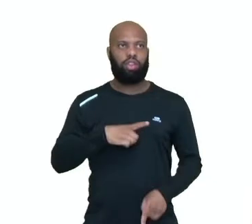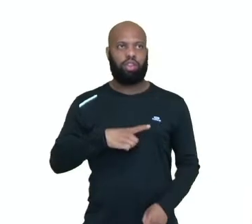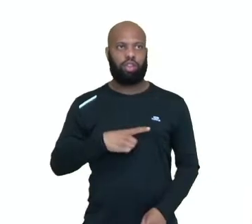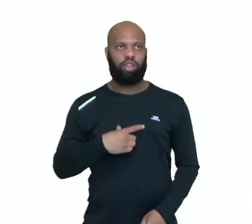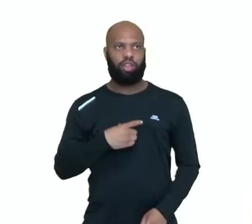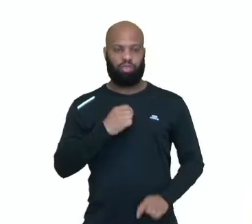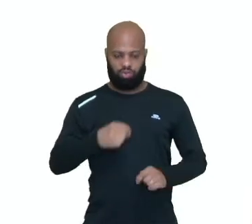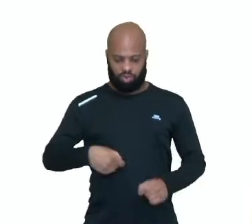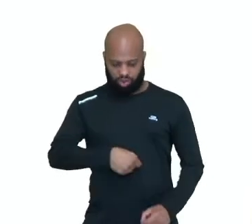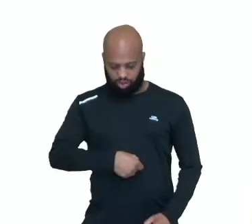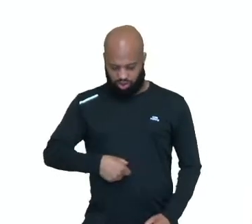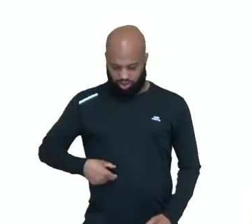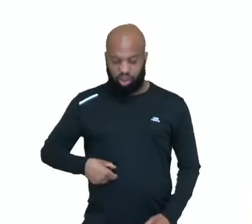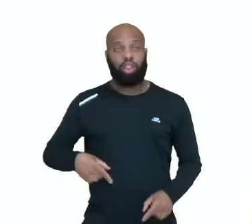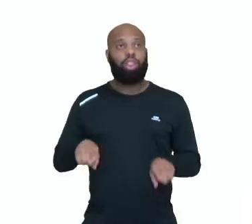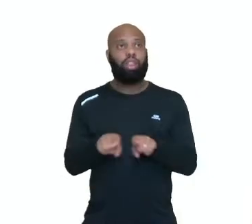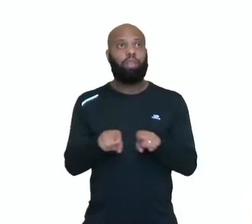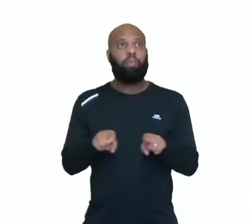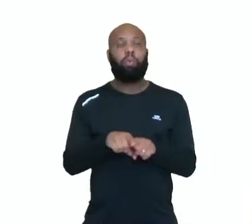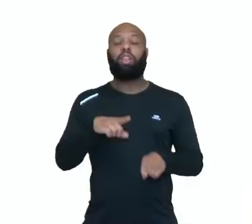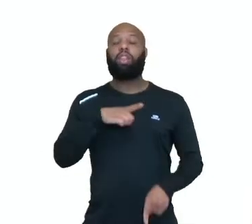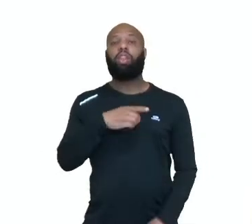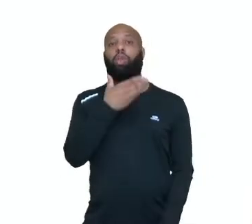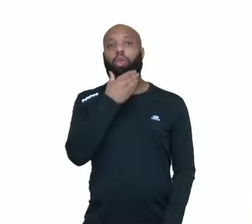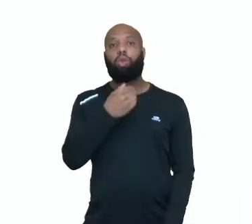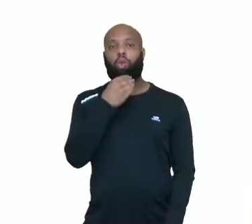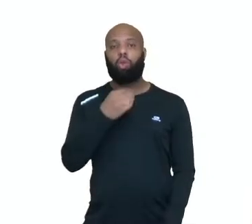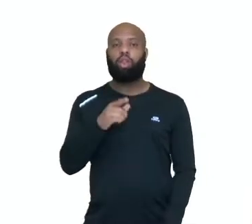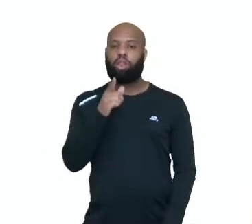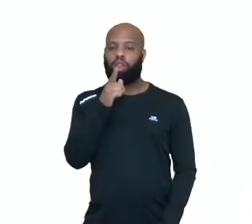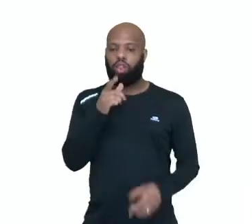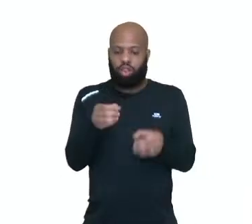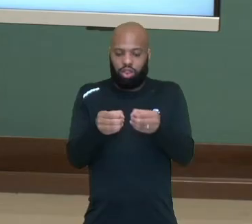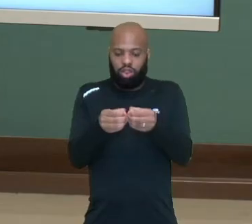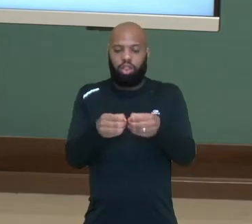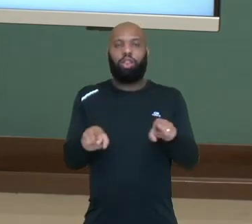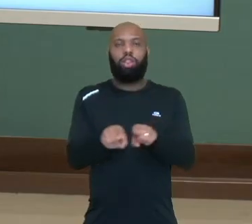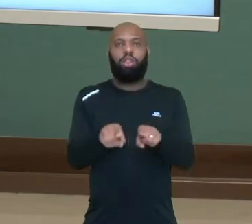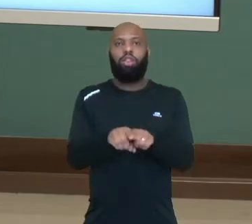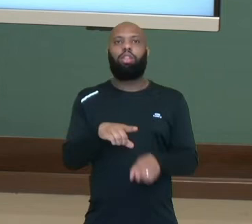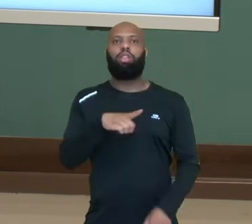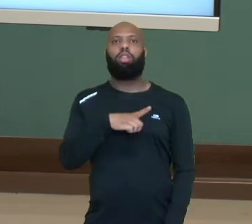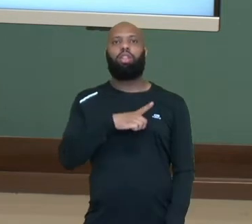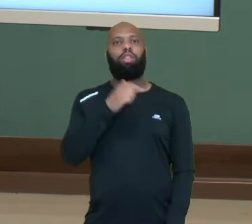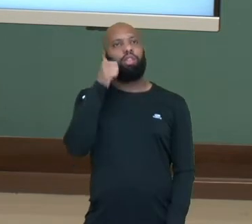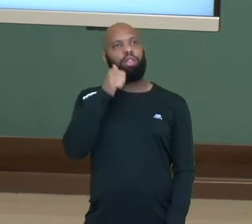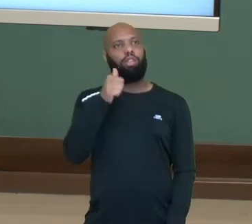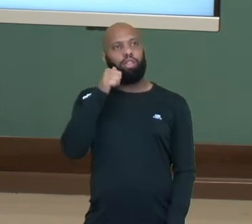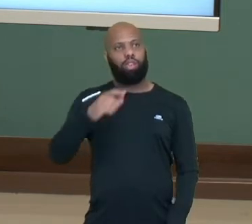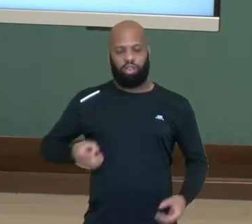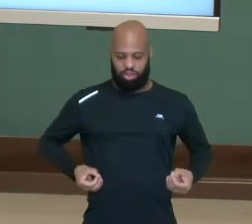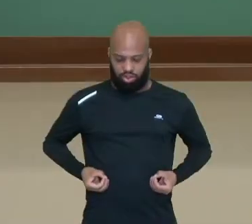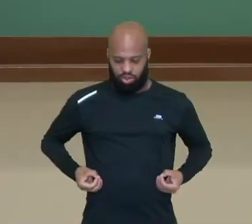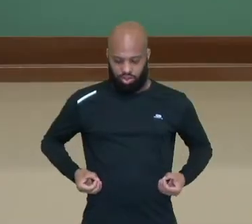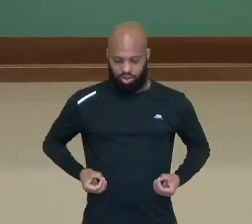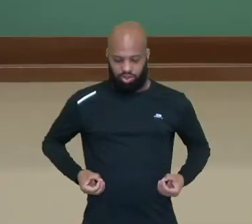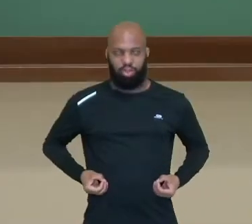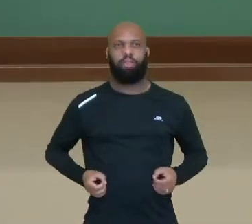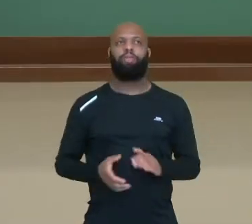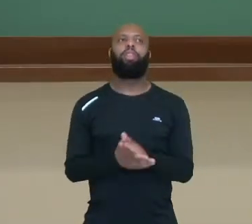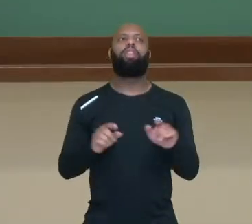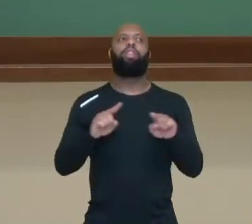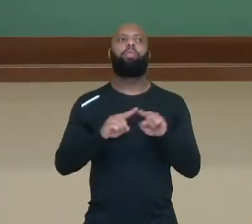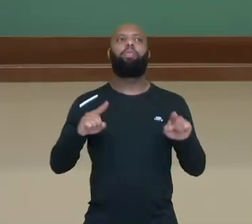né? Nos homens a gente vai ter o testículo, nas mulheres nós teremos os ovários, ok? Mas tá,